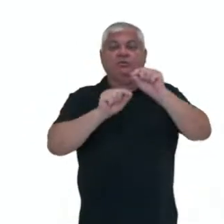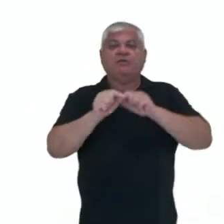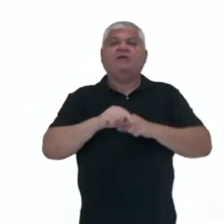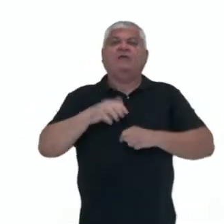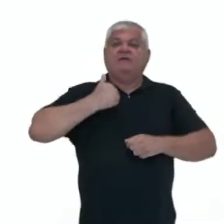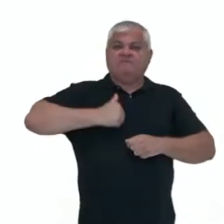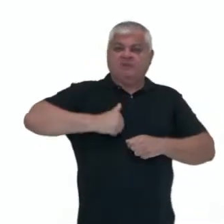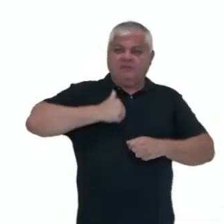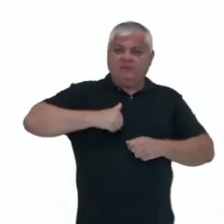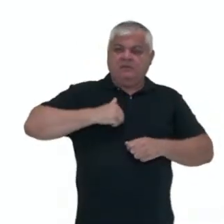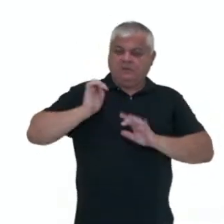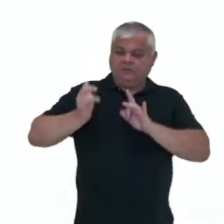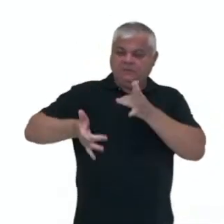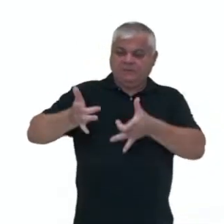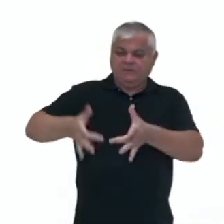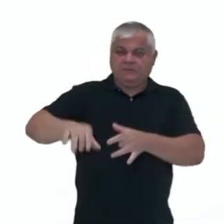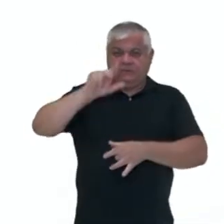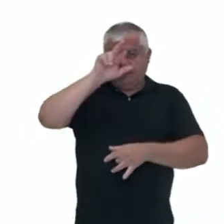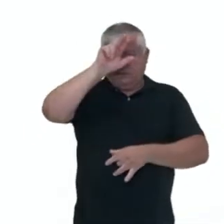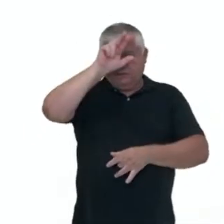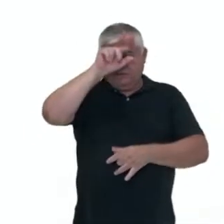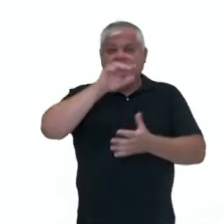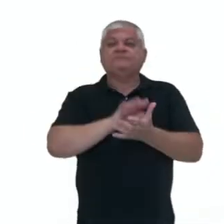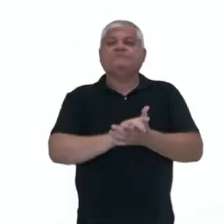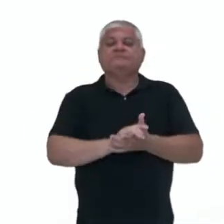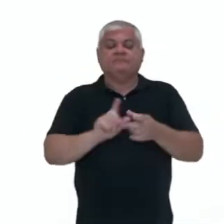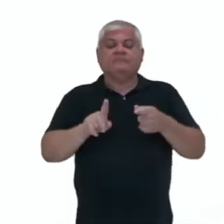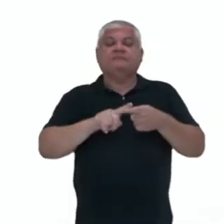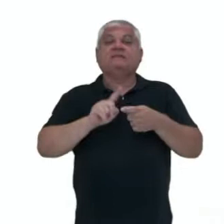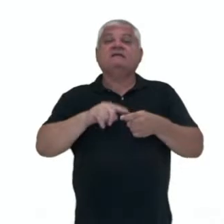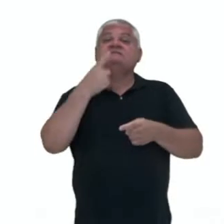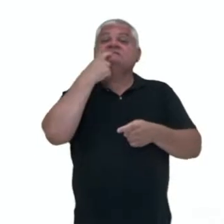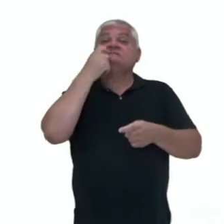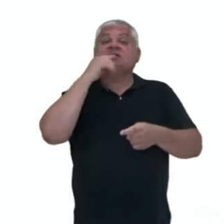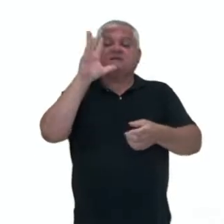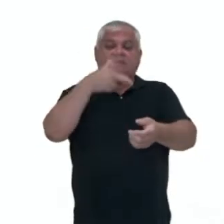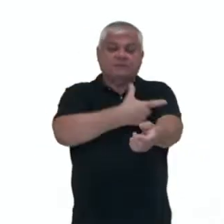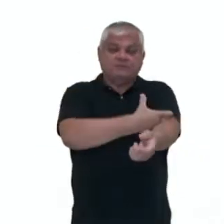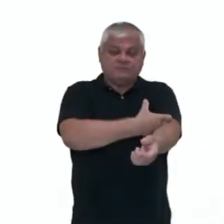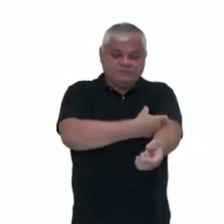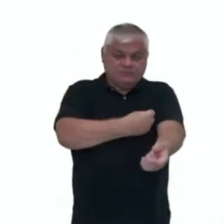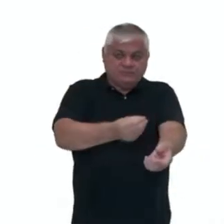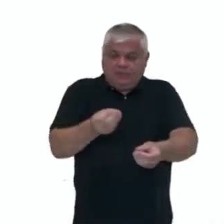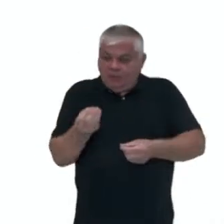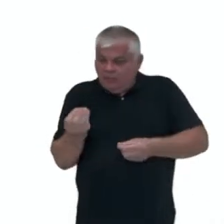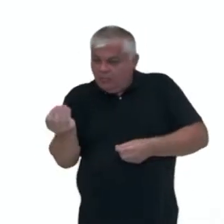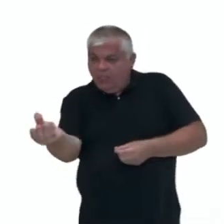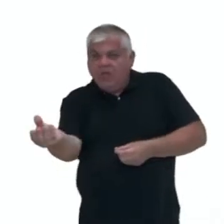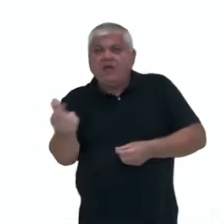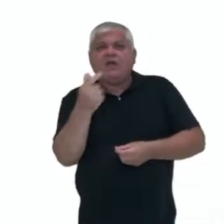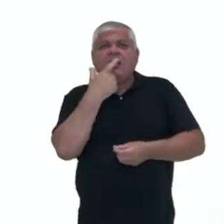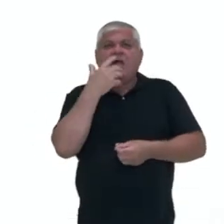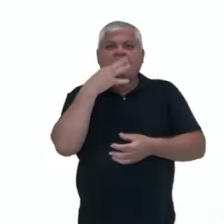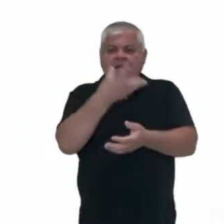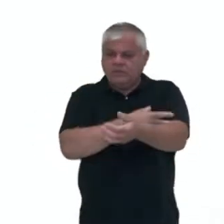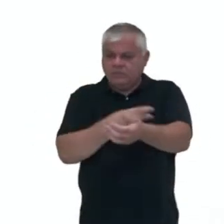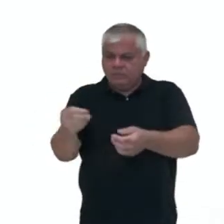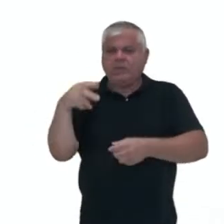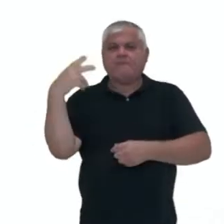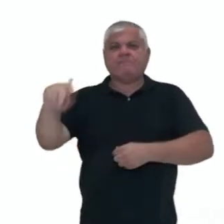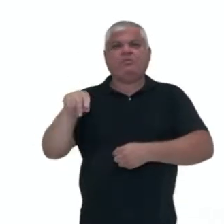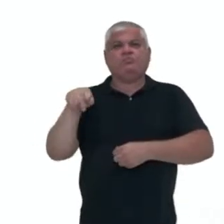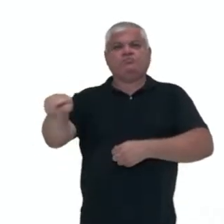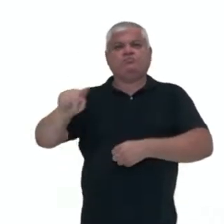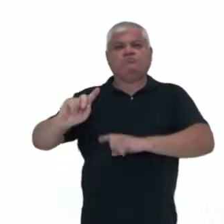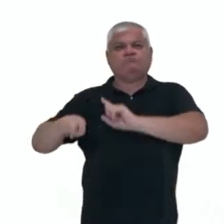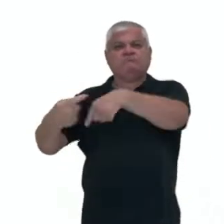das fezes de insetos, a transfusão de sangue de doador portador da doença, a transmissão